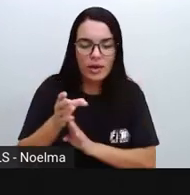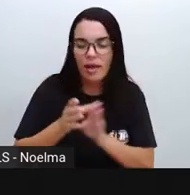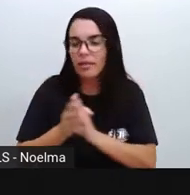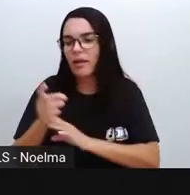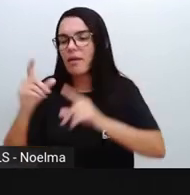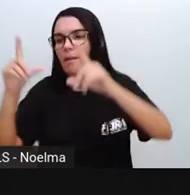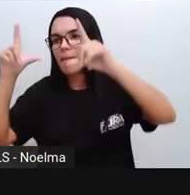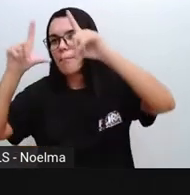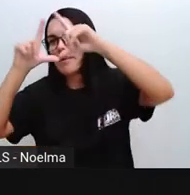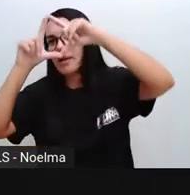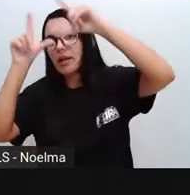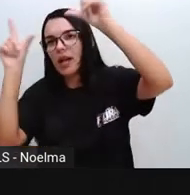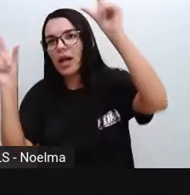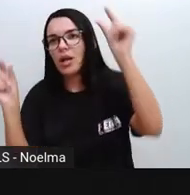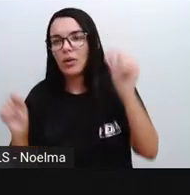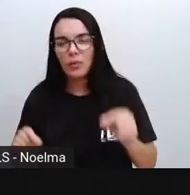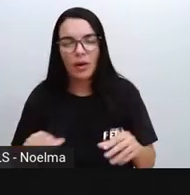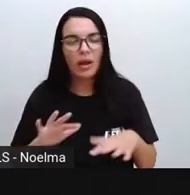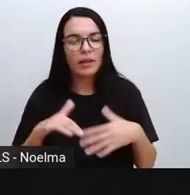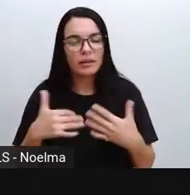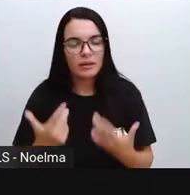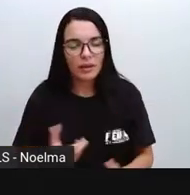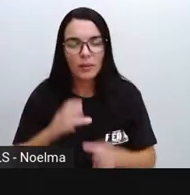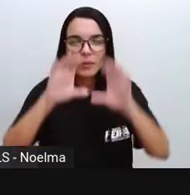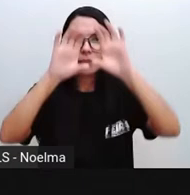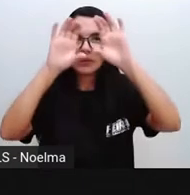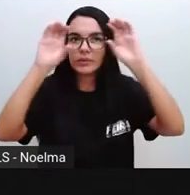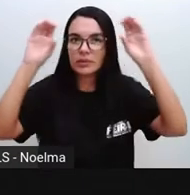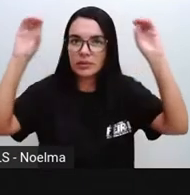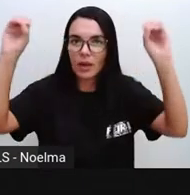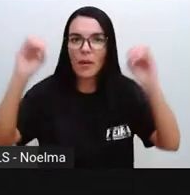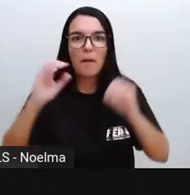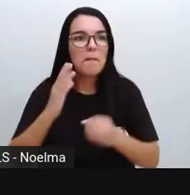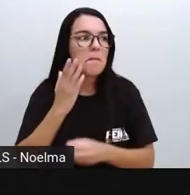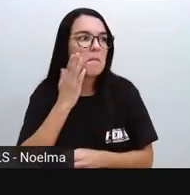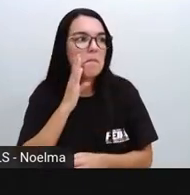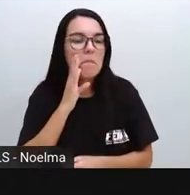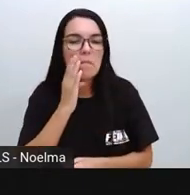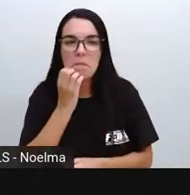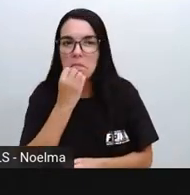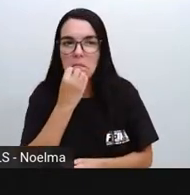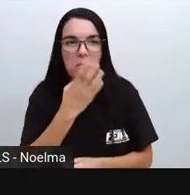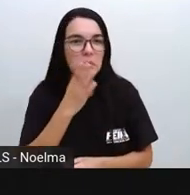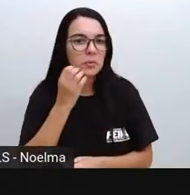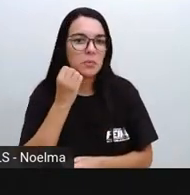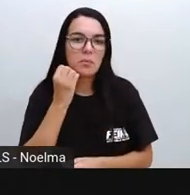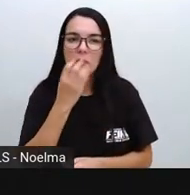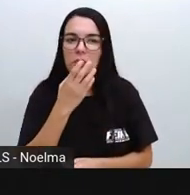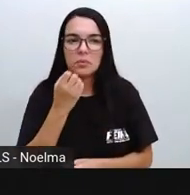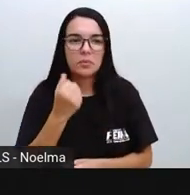era, sim, né? É uma ferramenta também de orientação, tá bom?